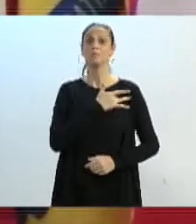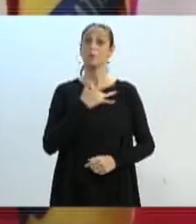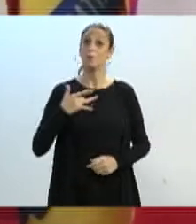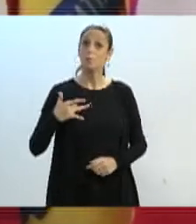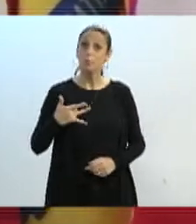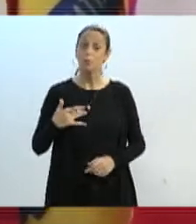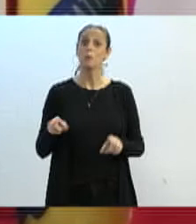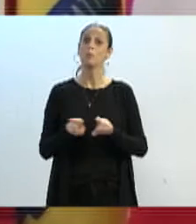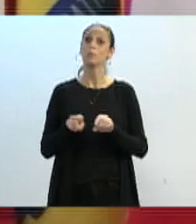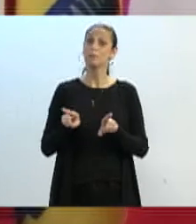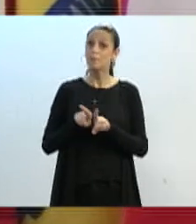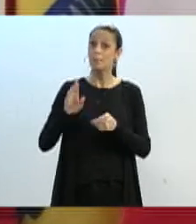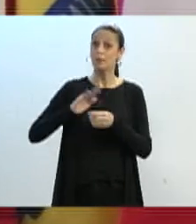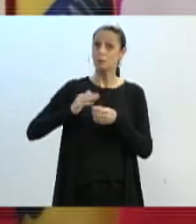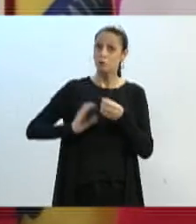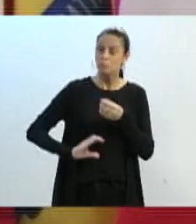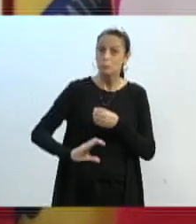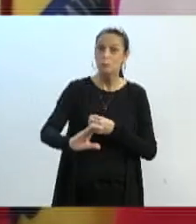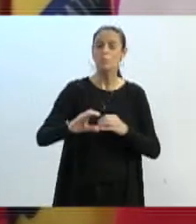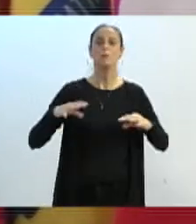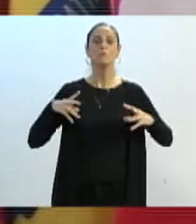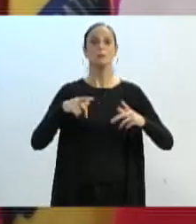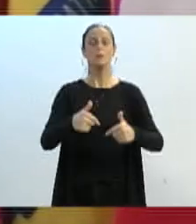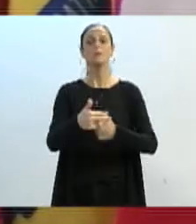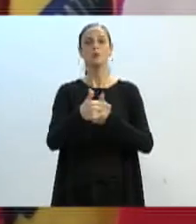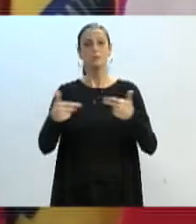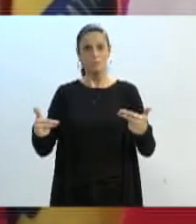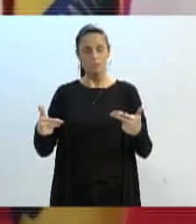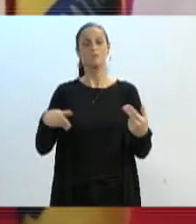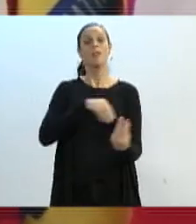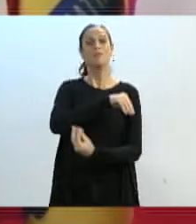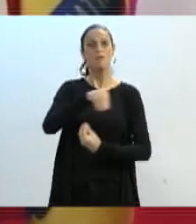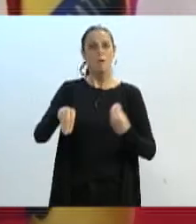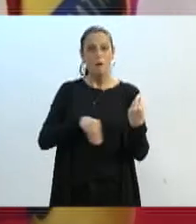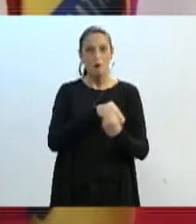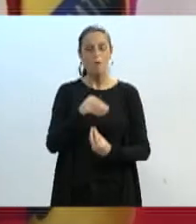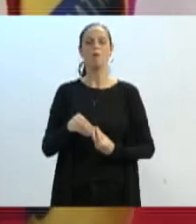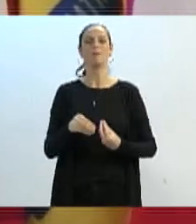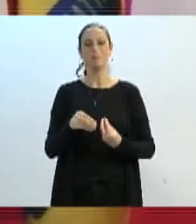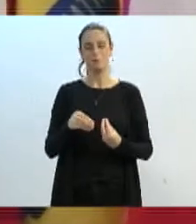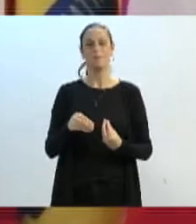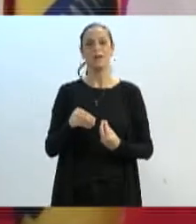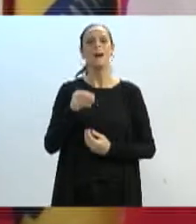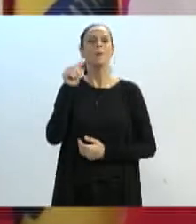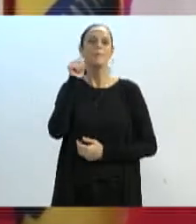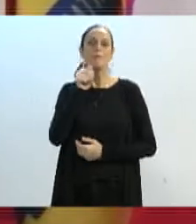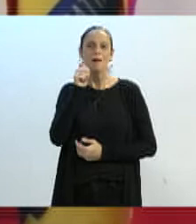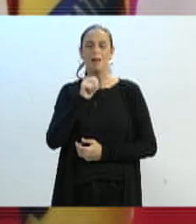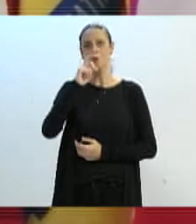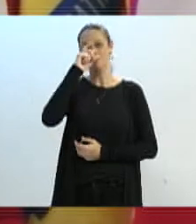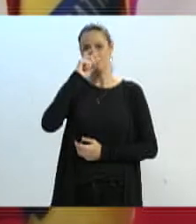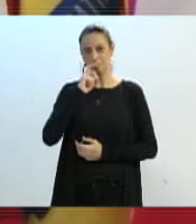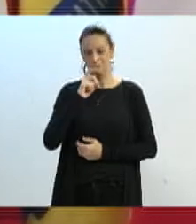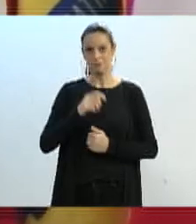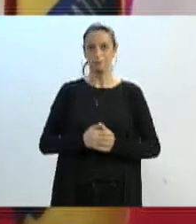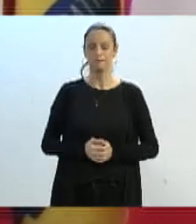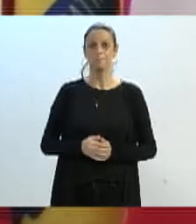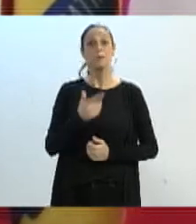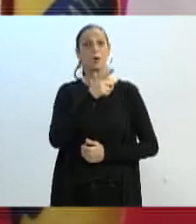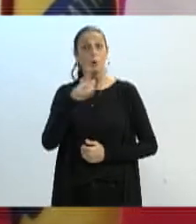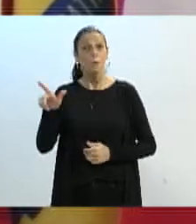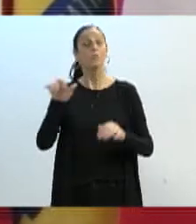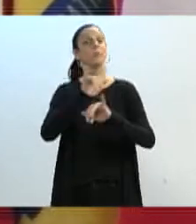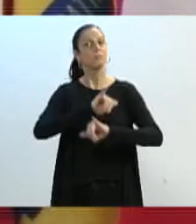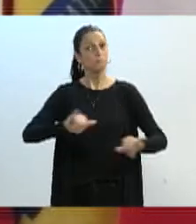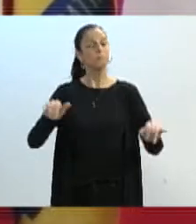saneamento básico, enfim, todas as questões que impactam o menstruar com dignidade. Outras campanhas também estão